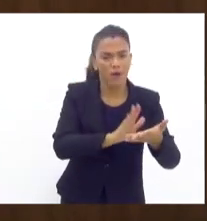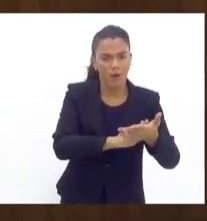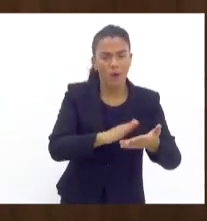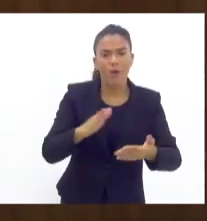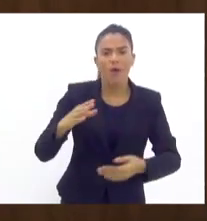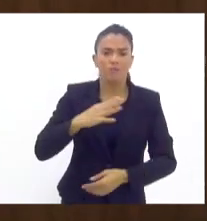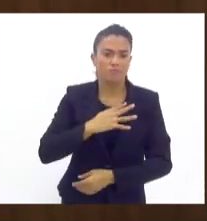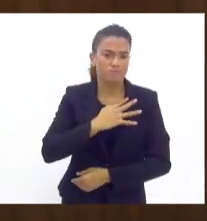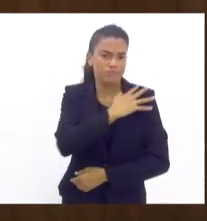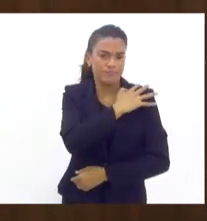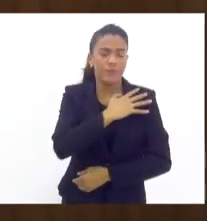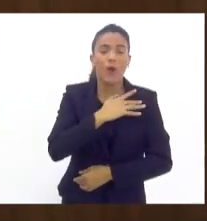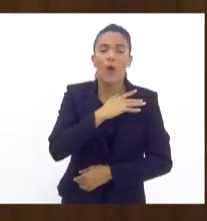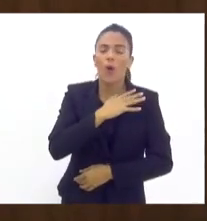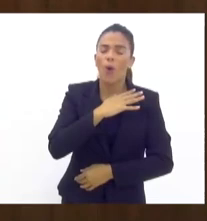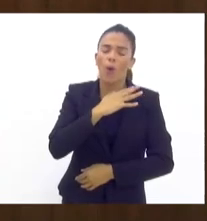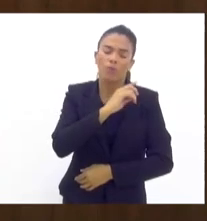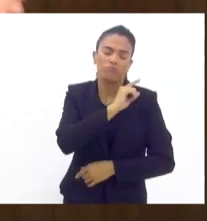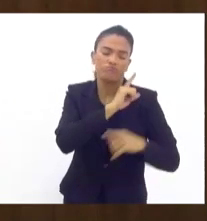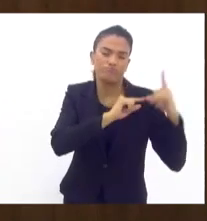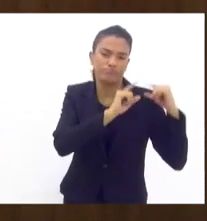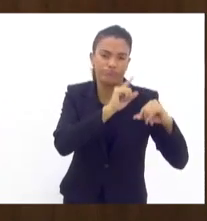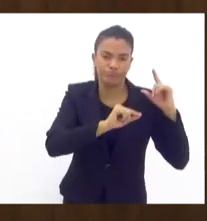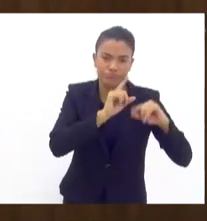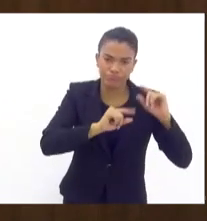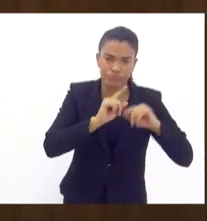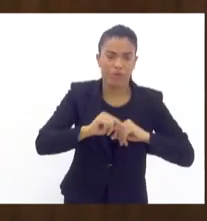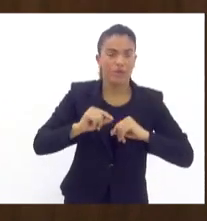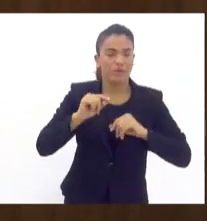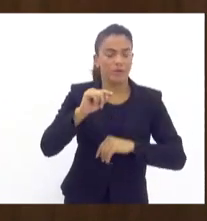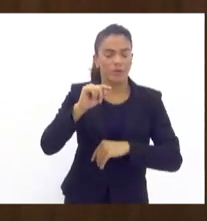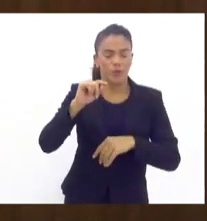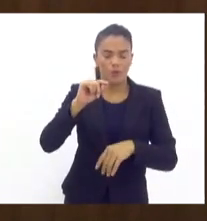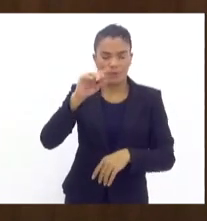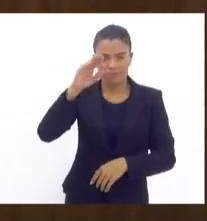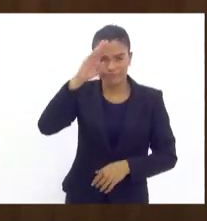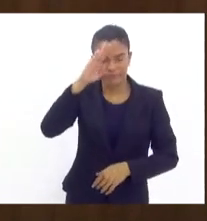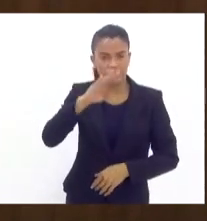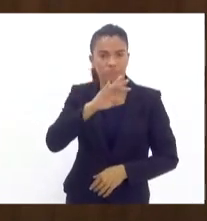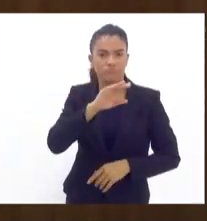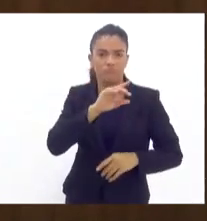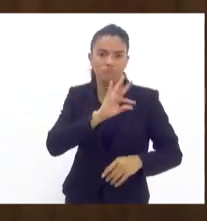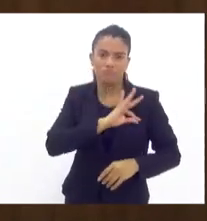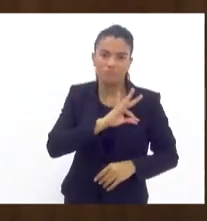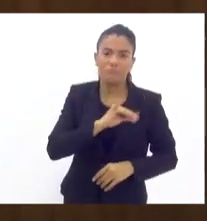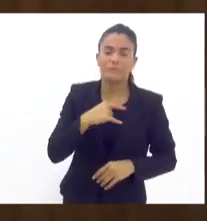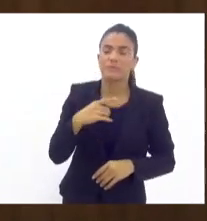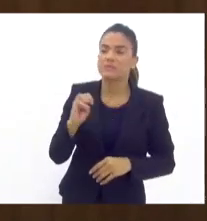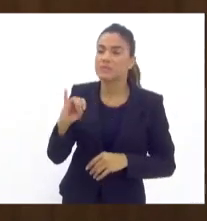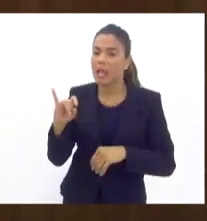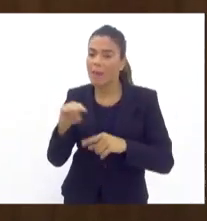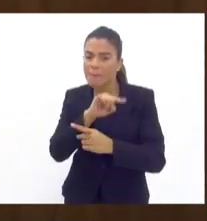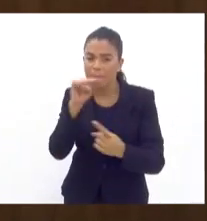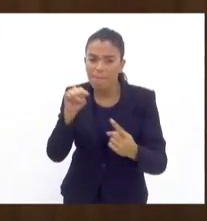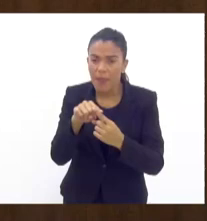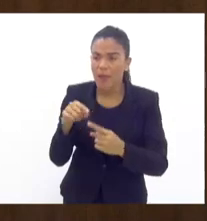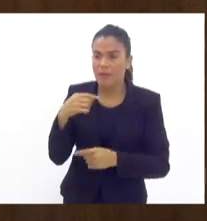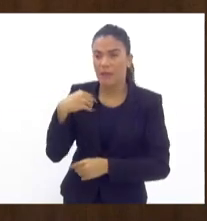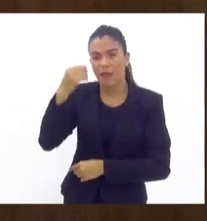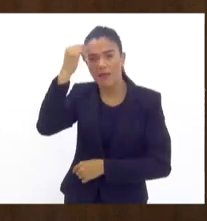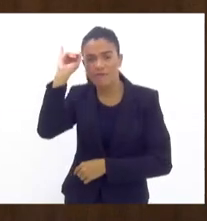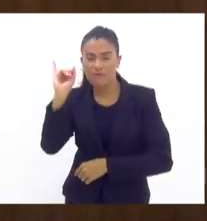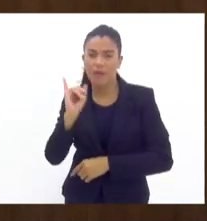batalhão, dos delegados da área. Se tem meta para diminuir roubo de carro, homicídios,